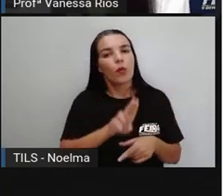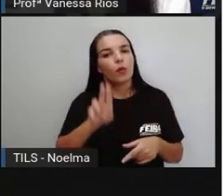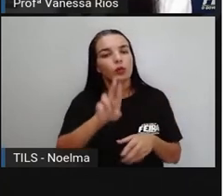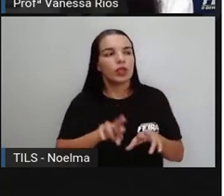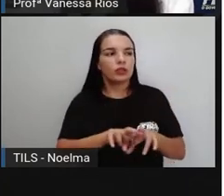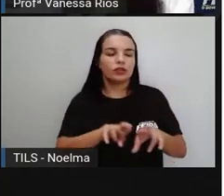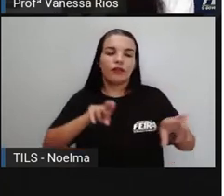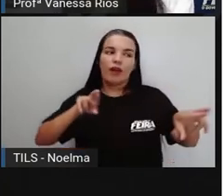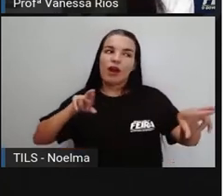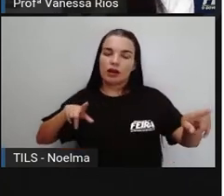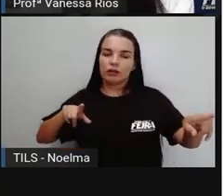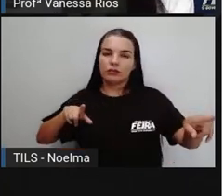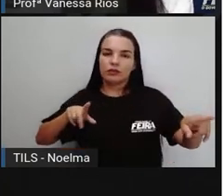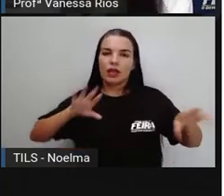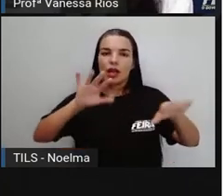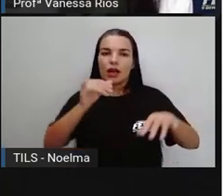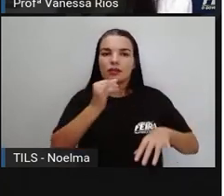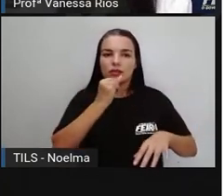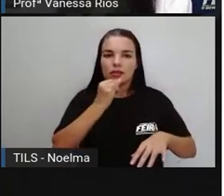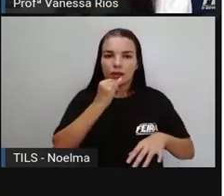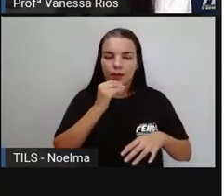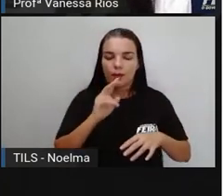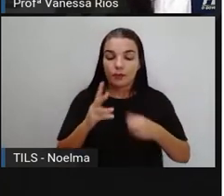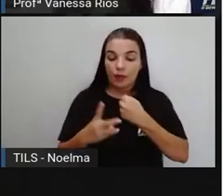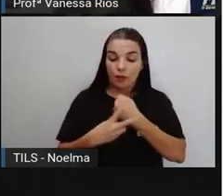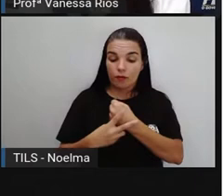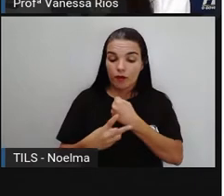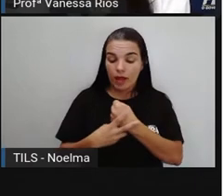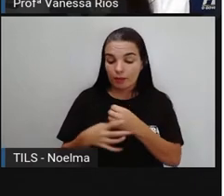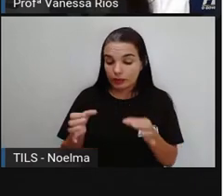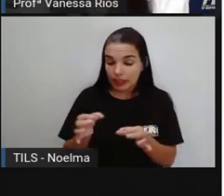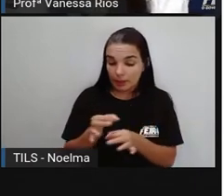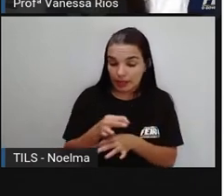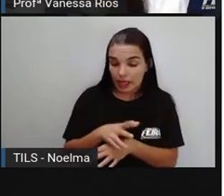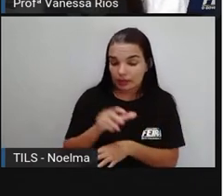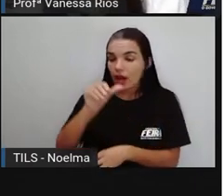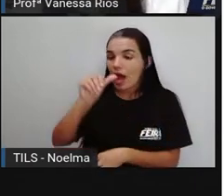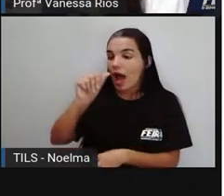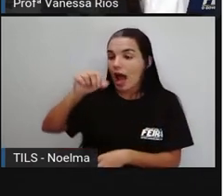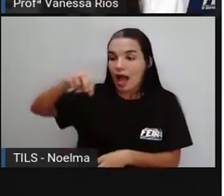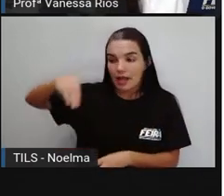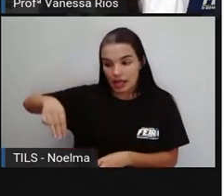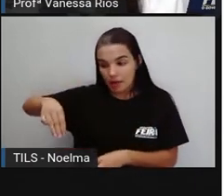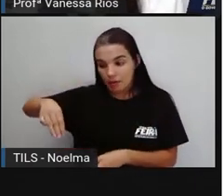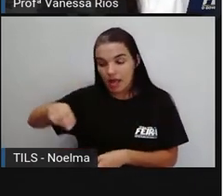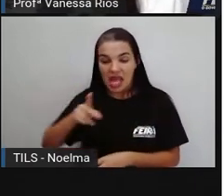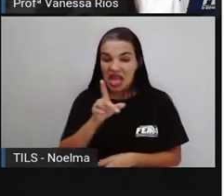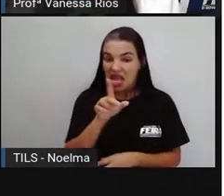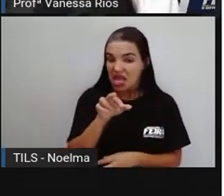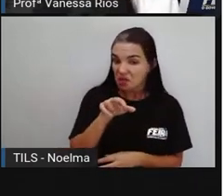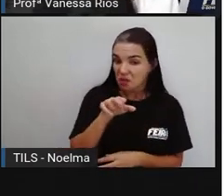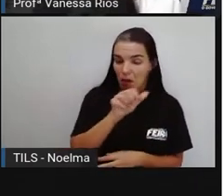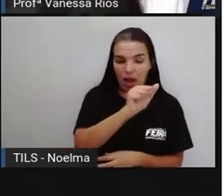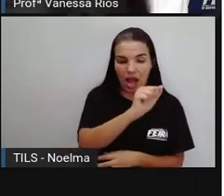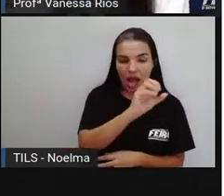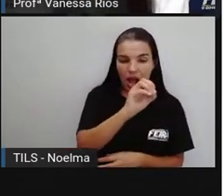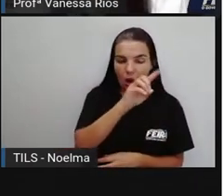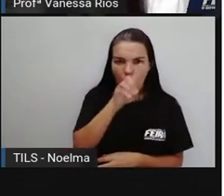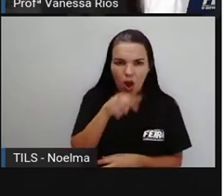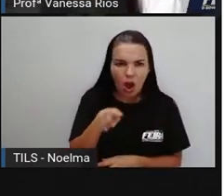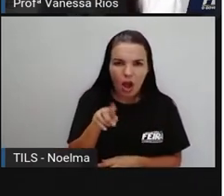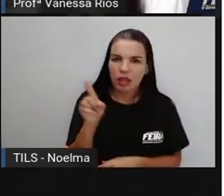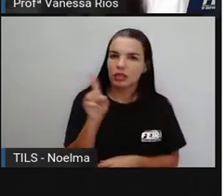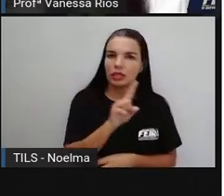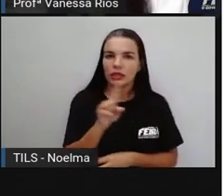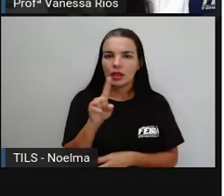Um verbo terminado em an não quer dizer, não indica a mesma coisa de um verbo terminado em an. O que é que eles